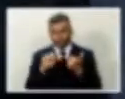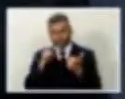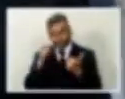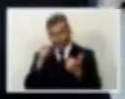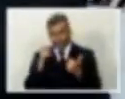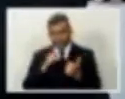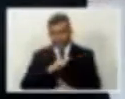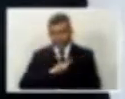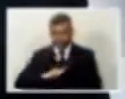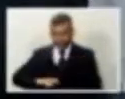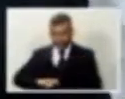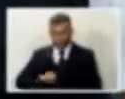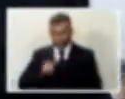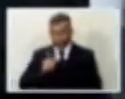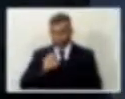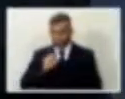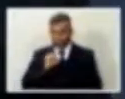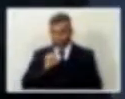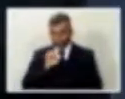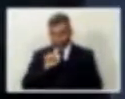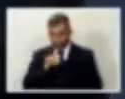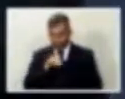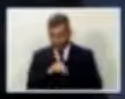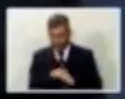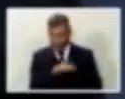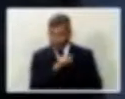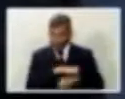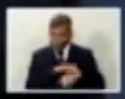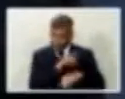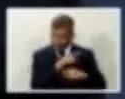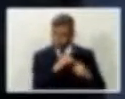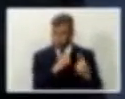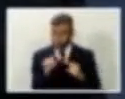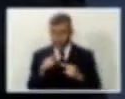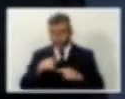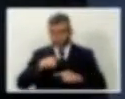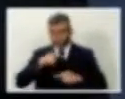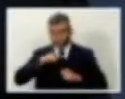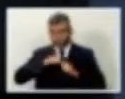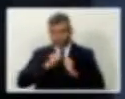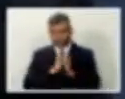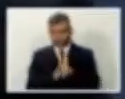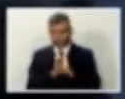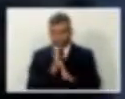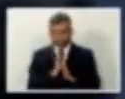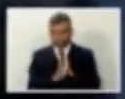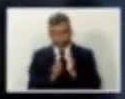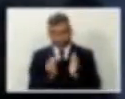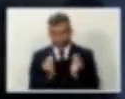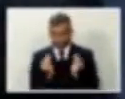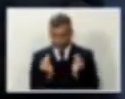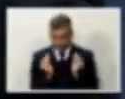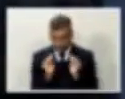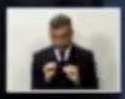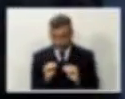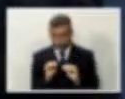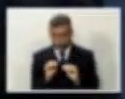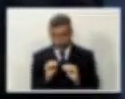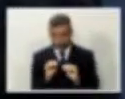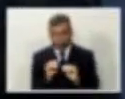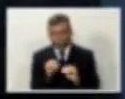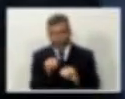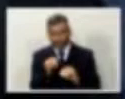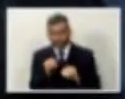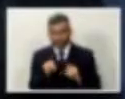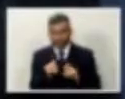e nem foi entre quatro paredes. Quem colocou na Rede Mundial de Computadores foi o ex-governador Goldman.